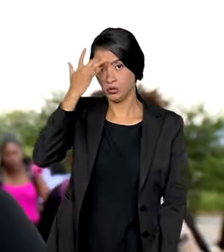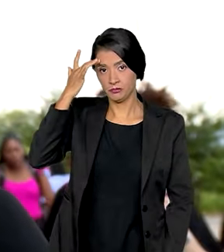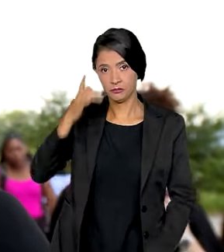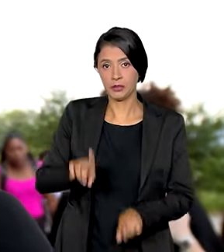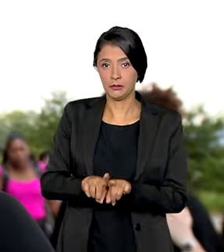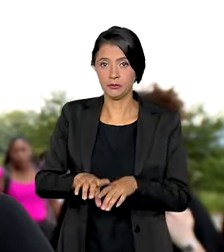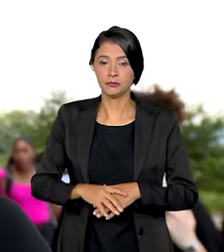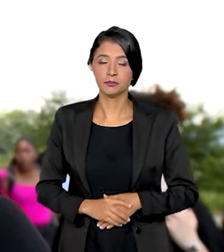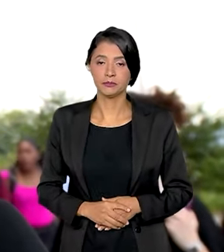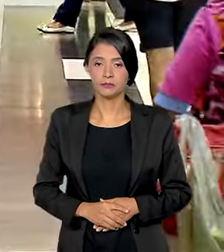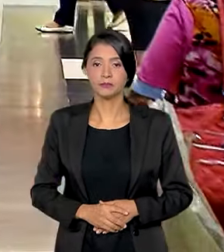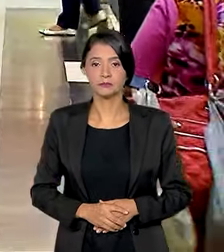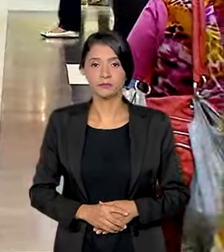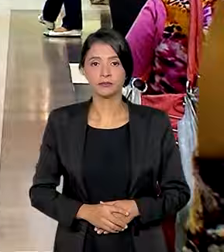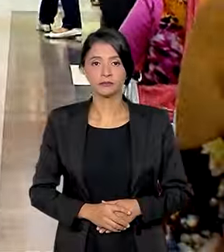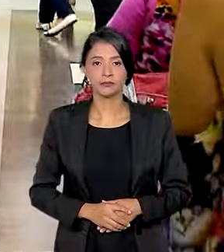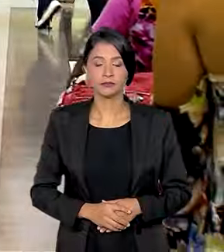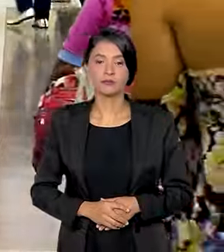mental.